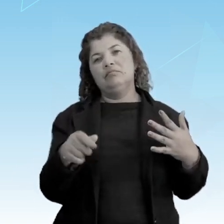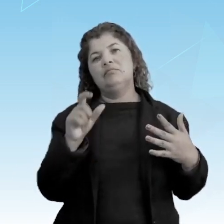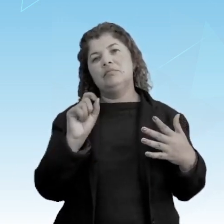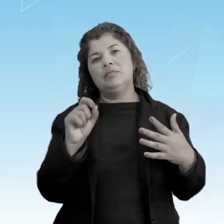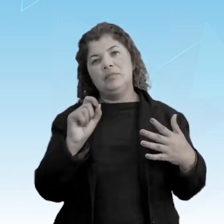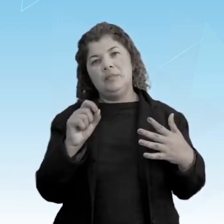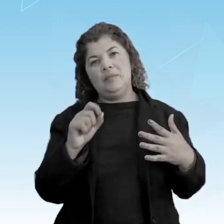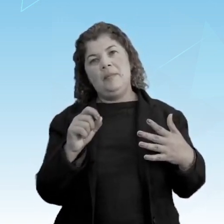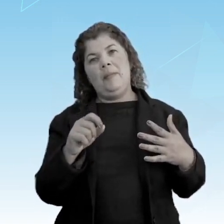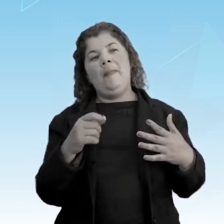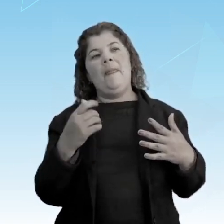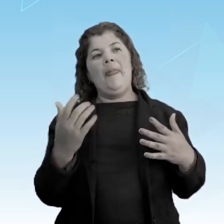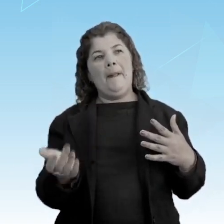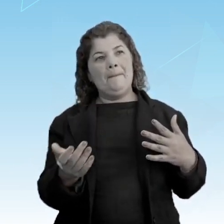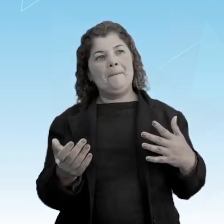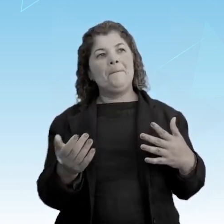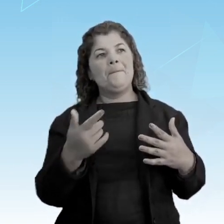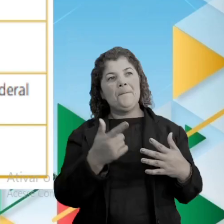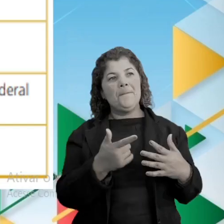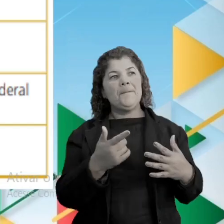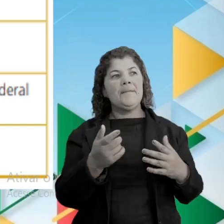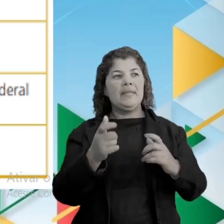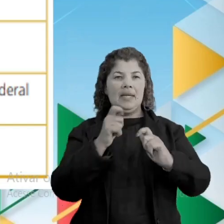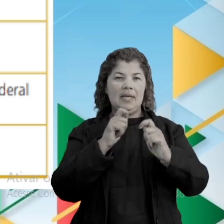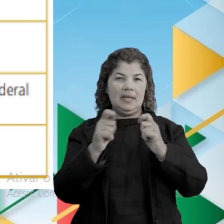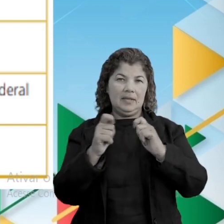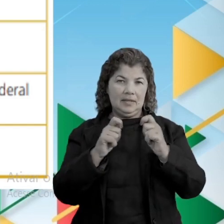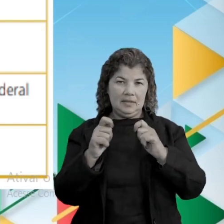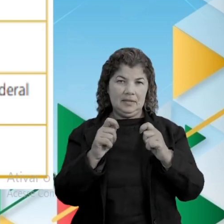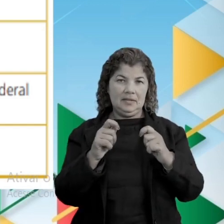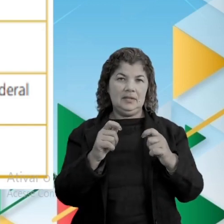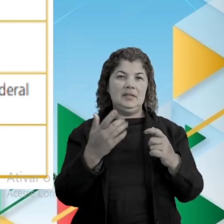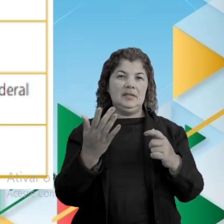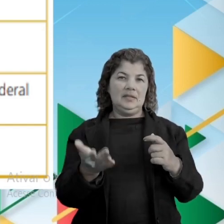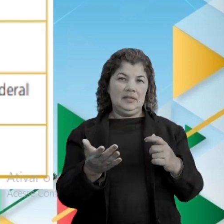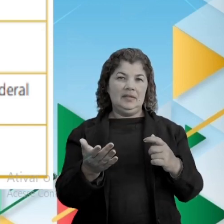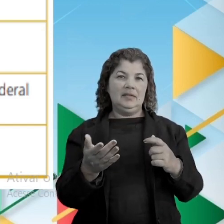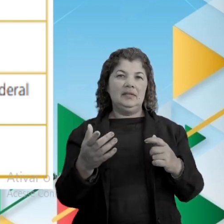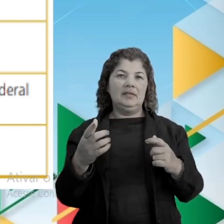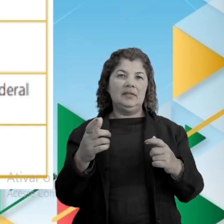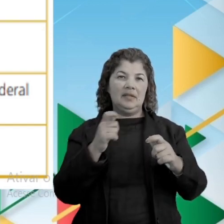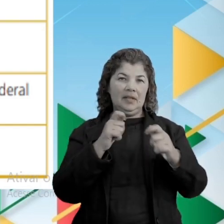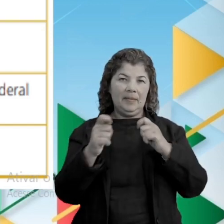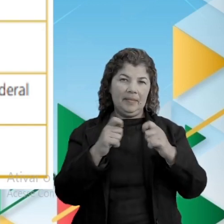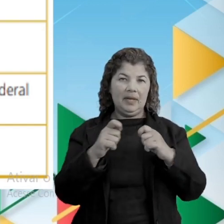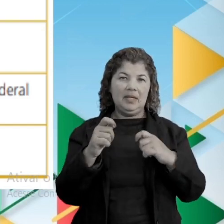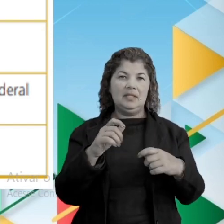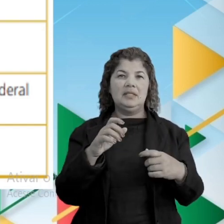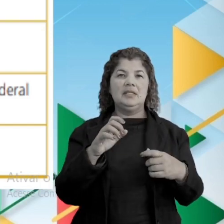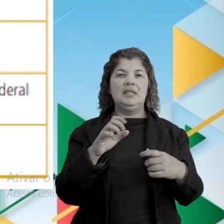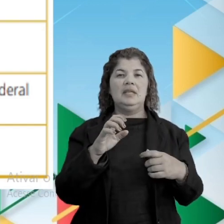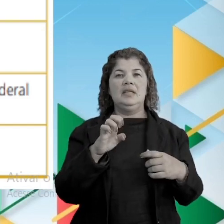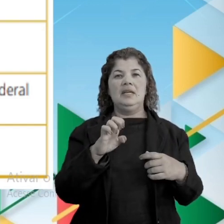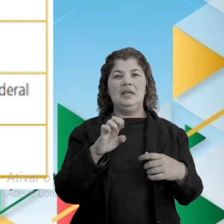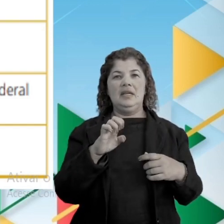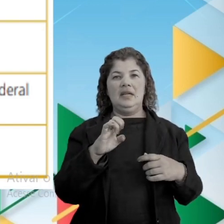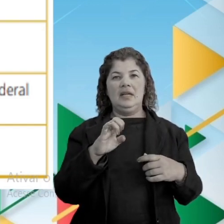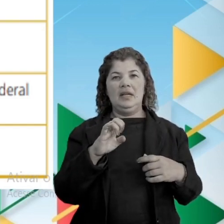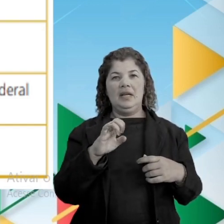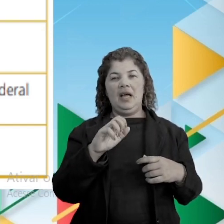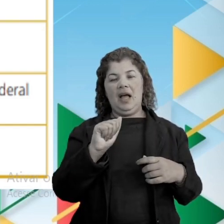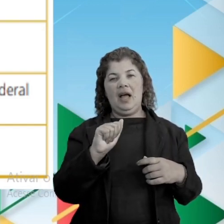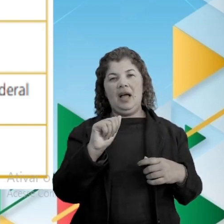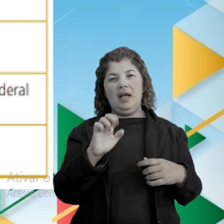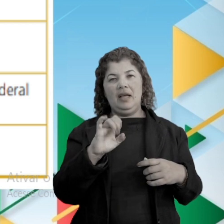imprensa Regia, como vocês estão vendo aí na nossa tela. A imprensa Regia, Primeiro Jornal do